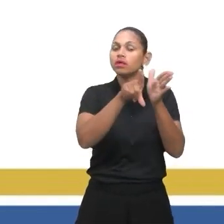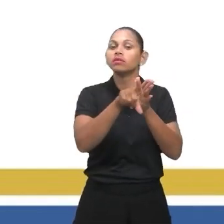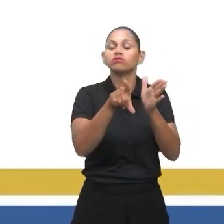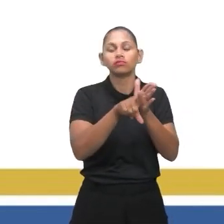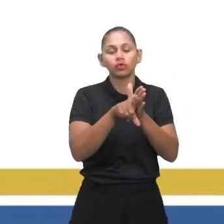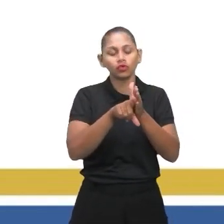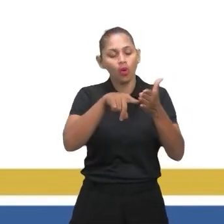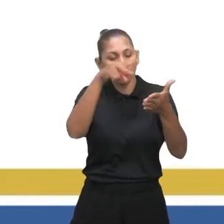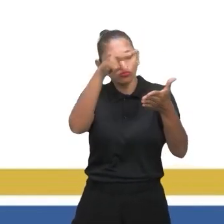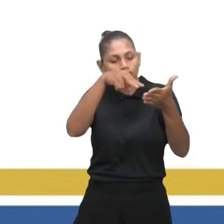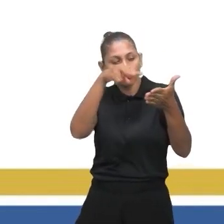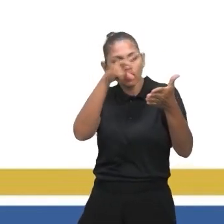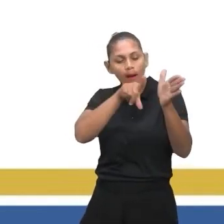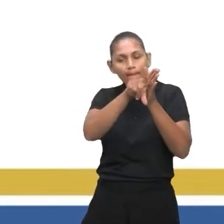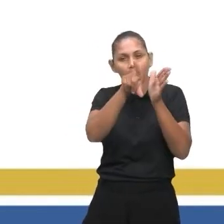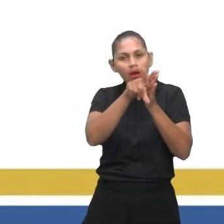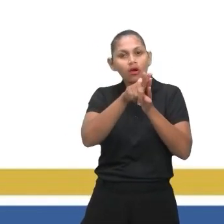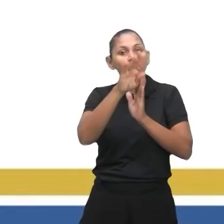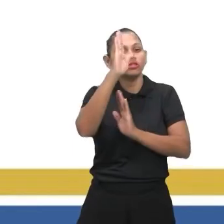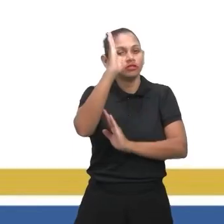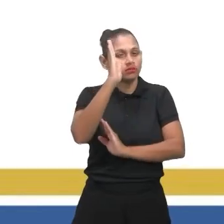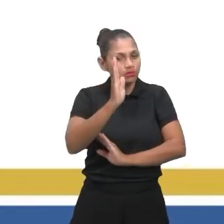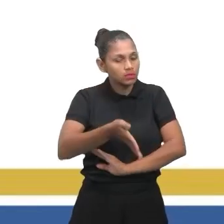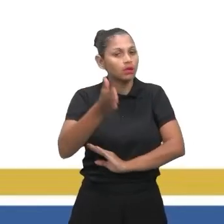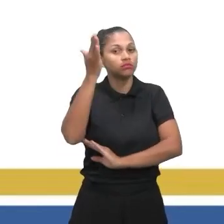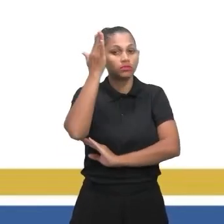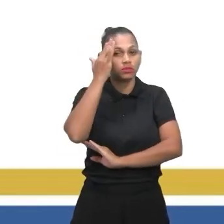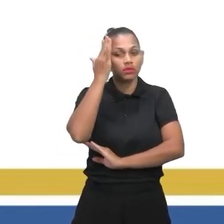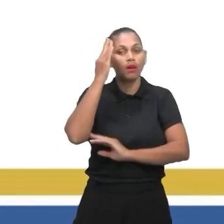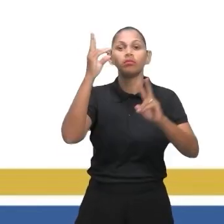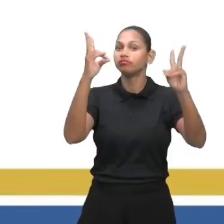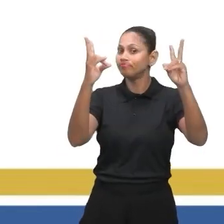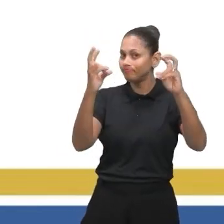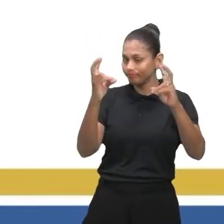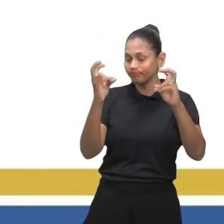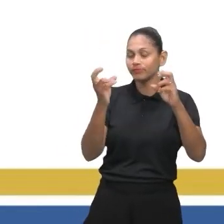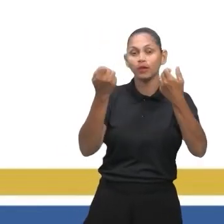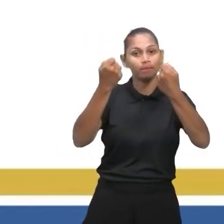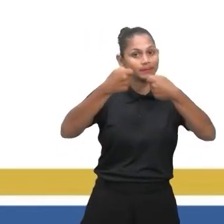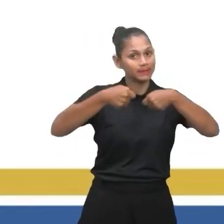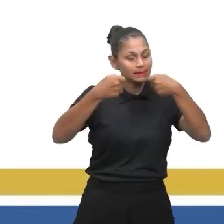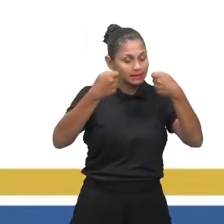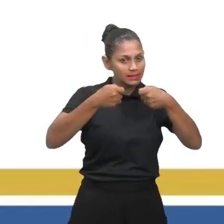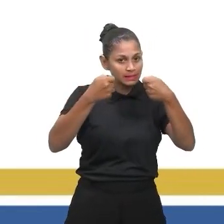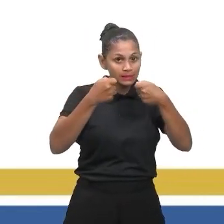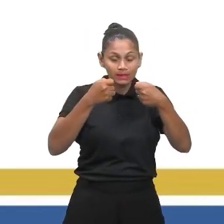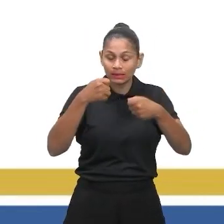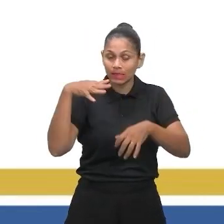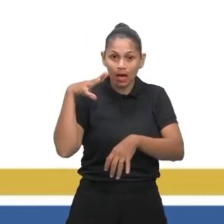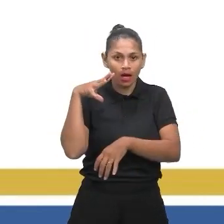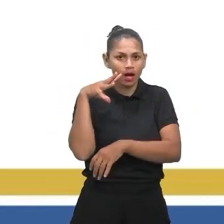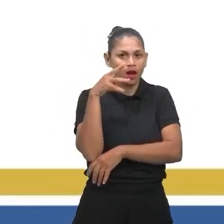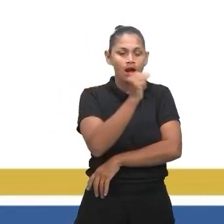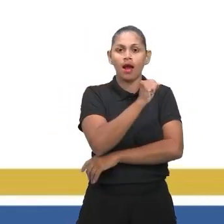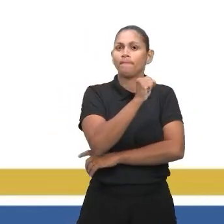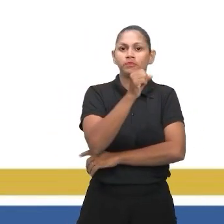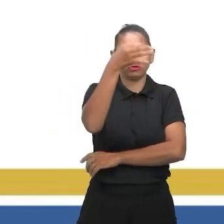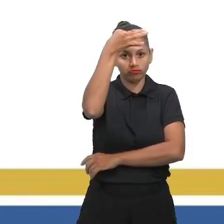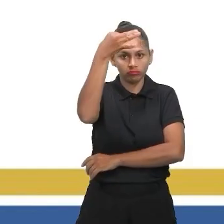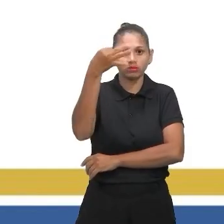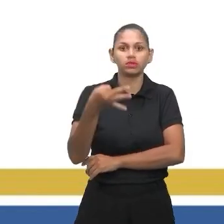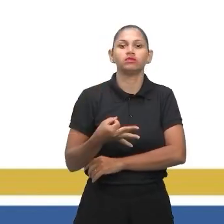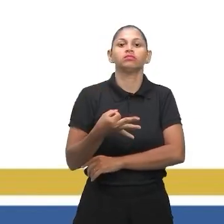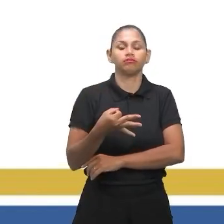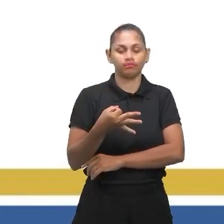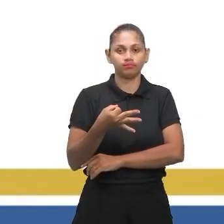percebe do assunto que ela se trata. Então, é neste momento que temos que tomar uma rápida e precisa decisão. Uma segunda